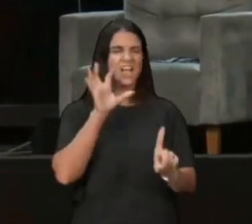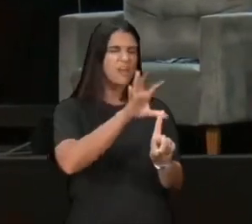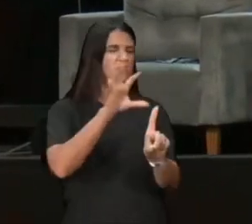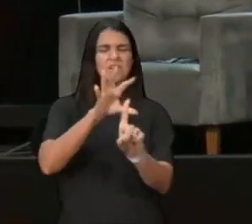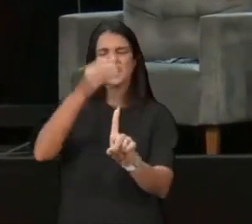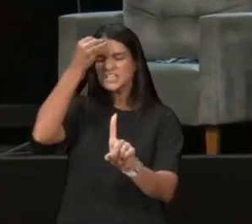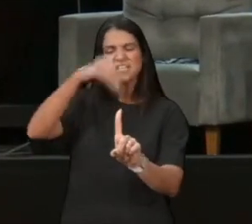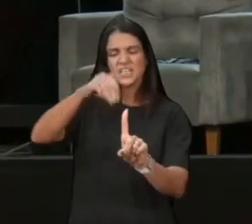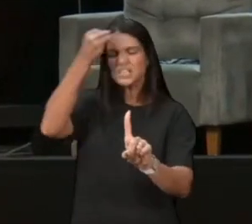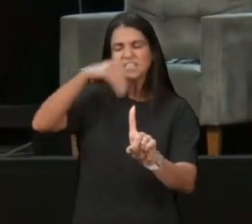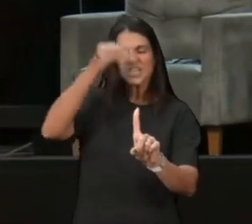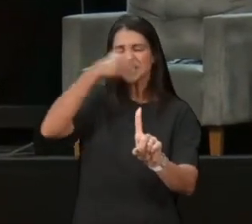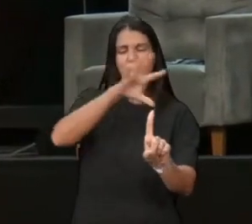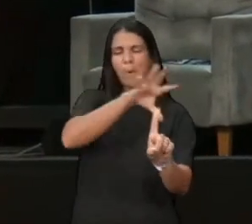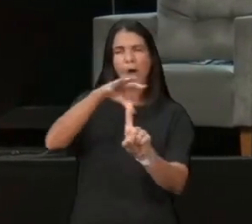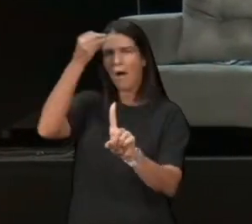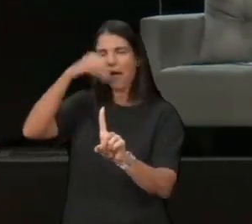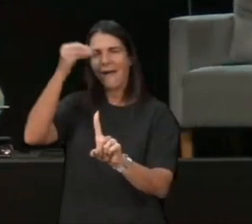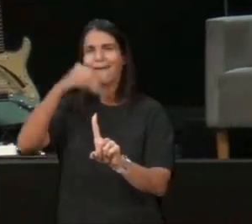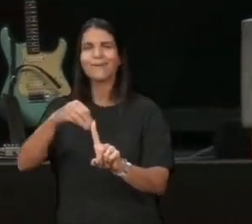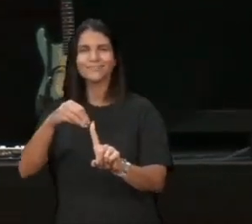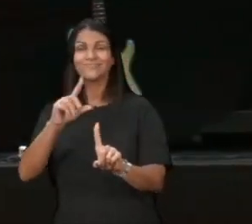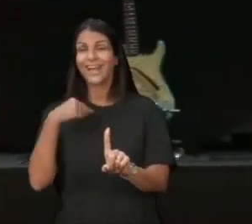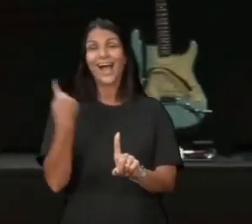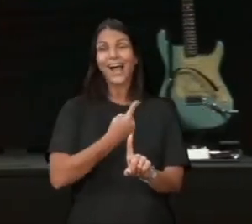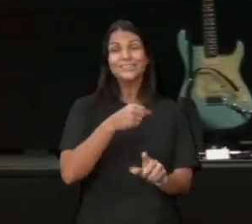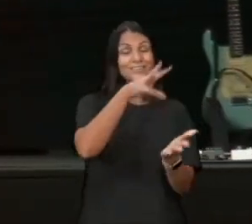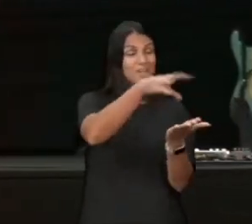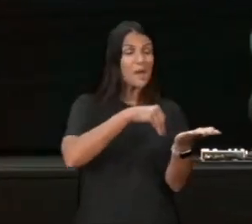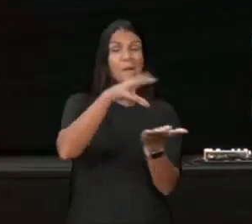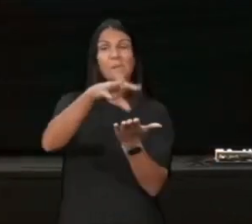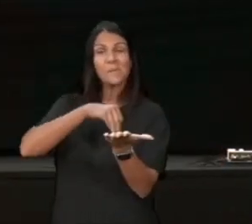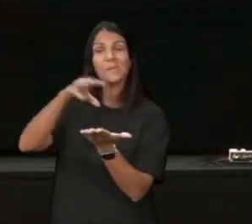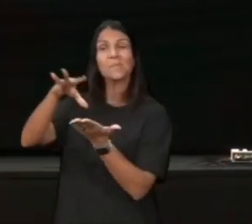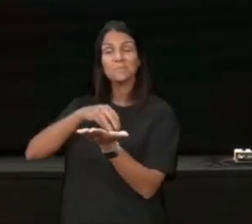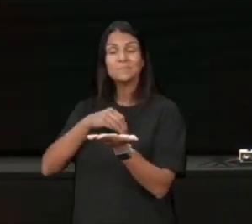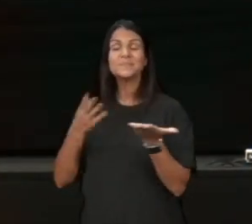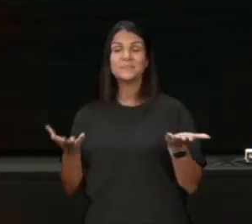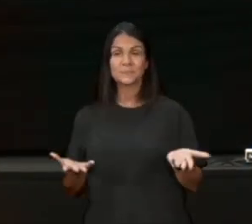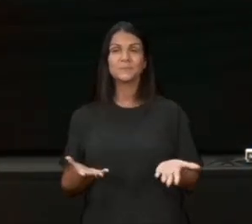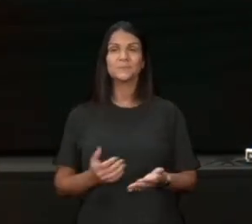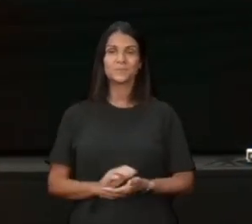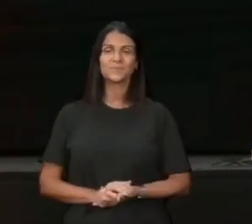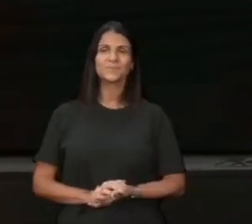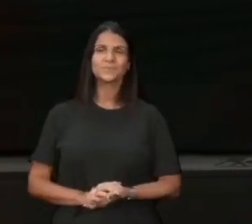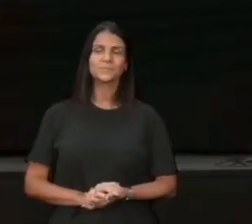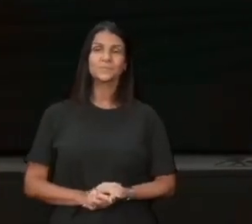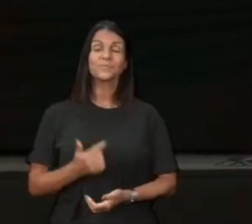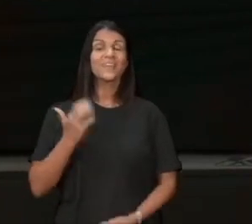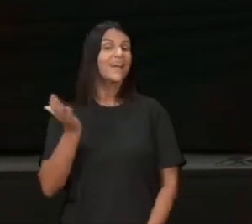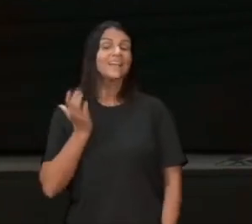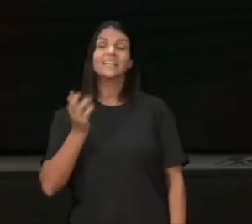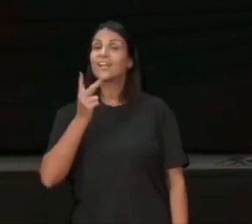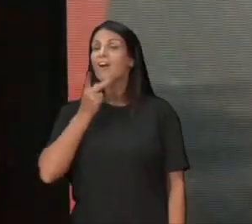sair 02, pede para sair, então era assim, a gente vai imitando, e eu queria te falar uma coisa, a gente